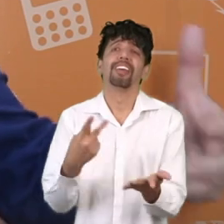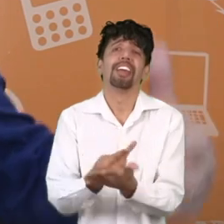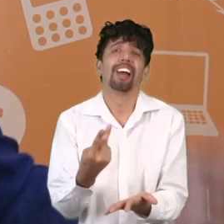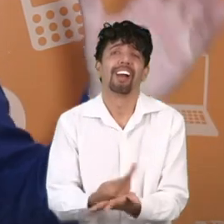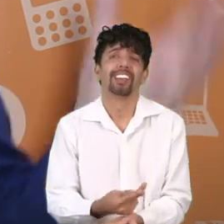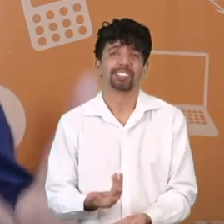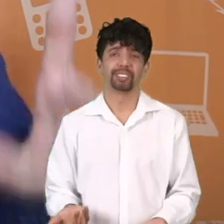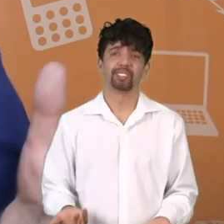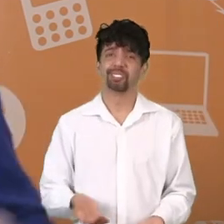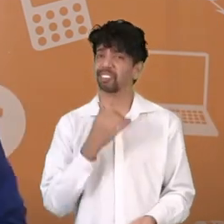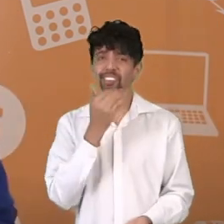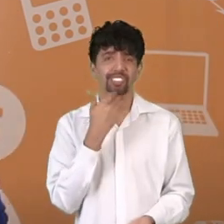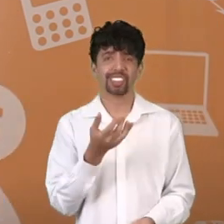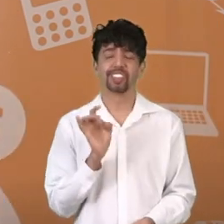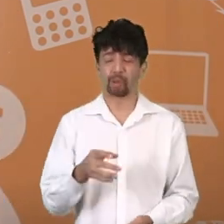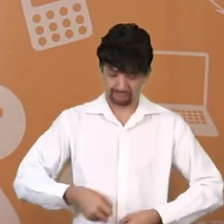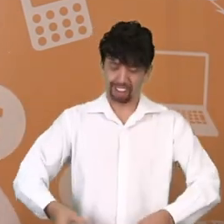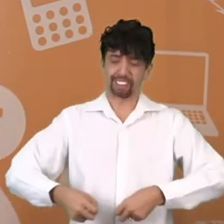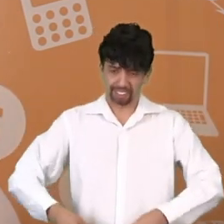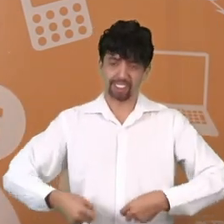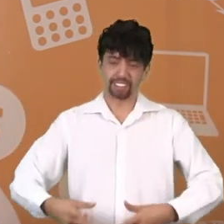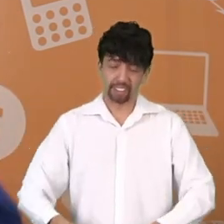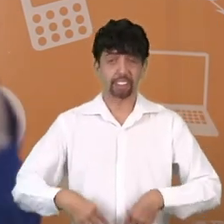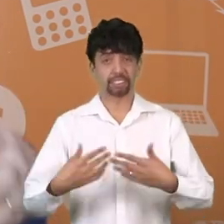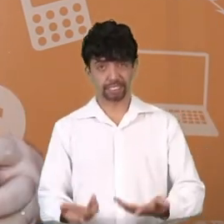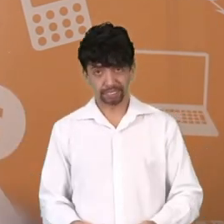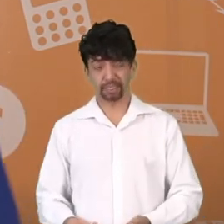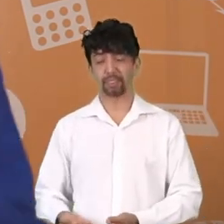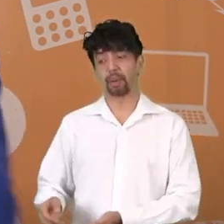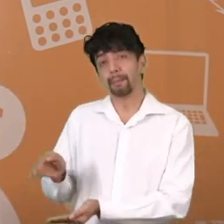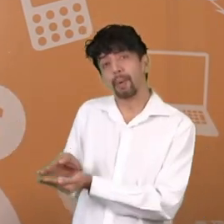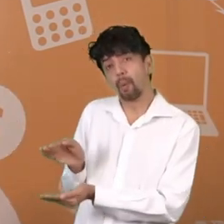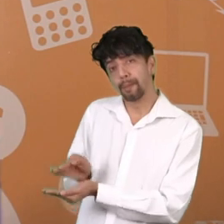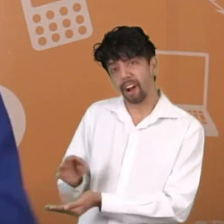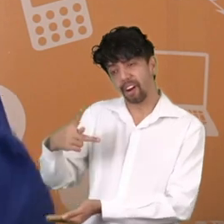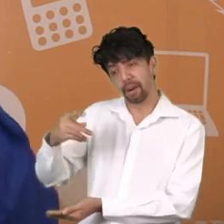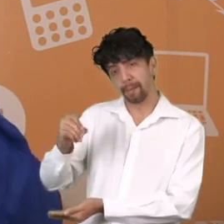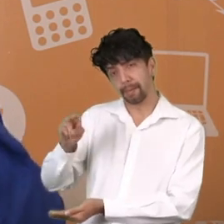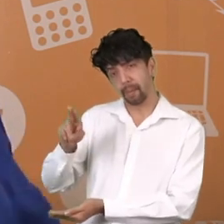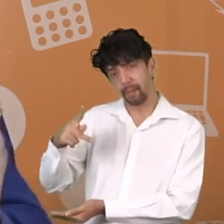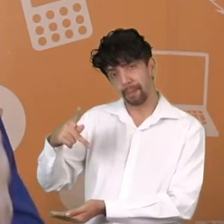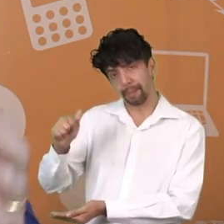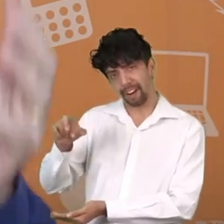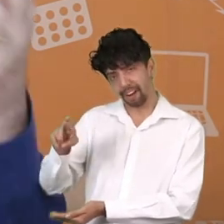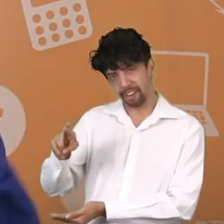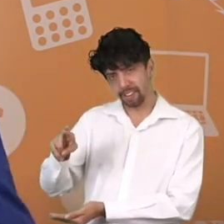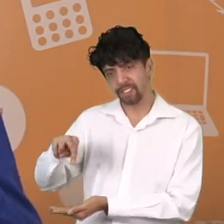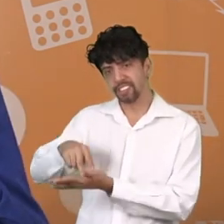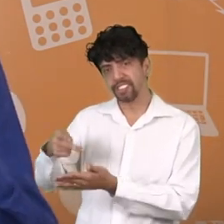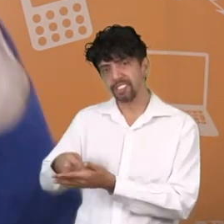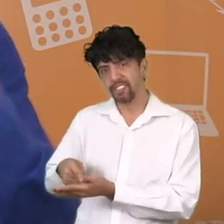gasta e gasta, como é que eu acumulo o dinheiro? Por isso que poupar é diferente de investir. Quando eu falo poupar, é